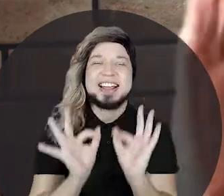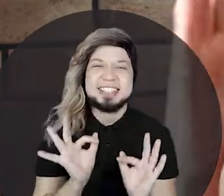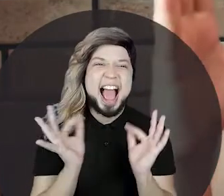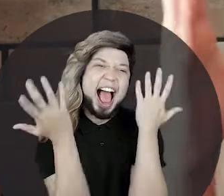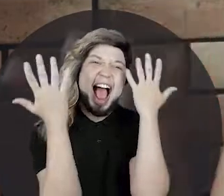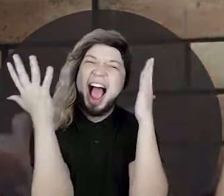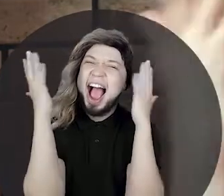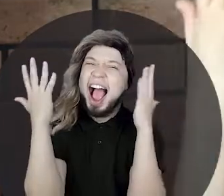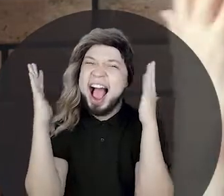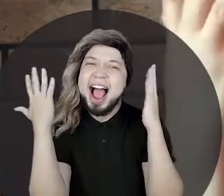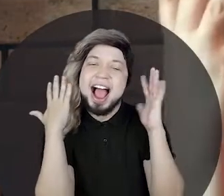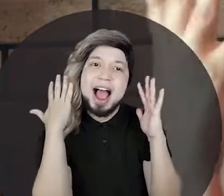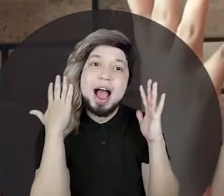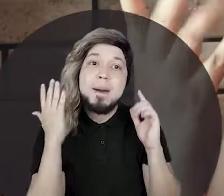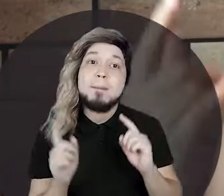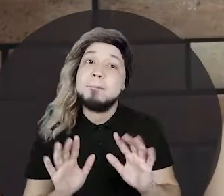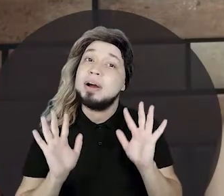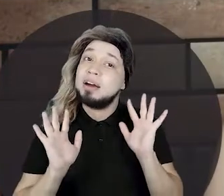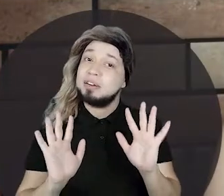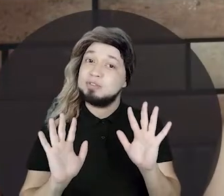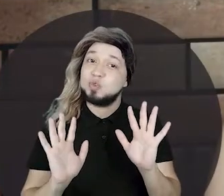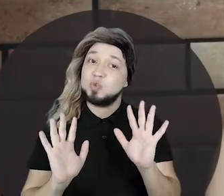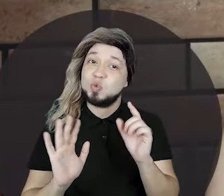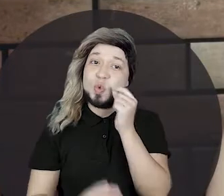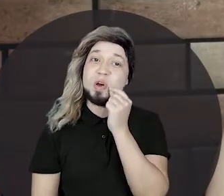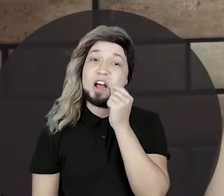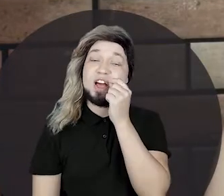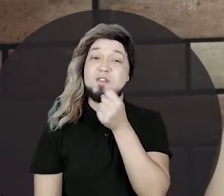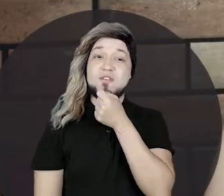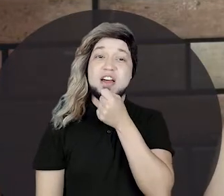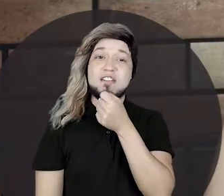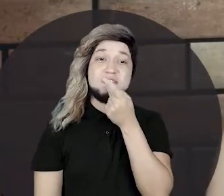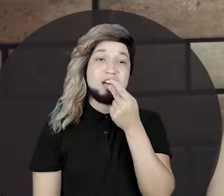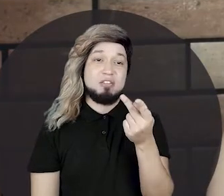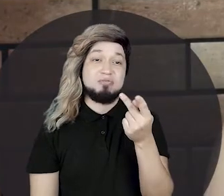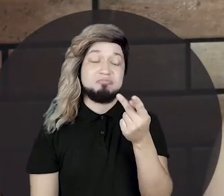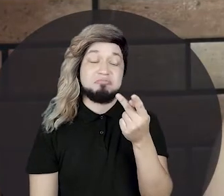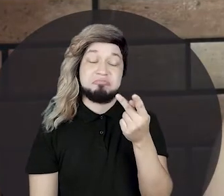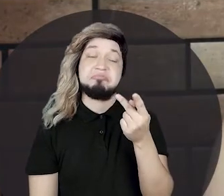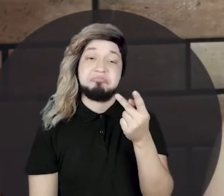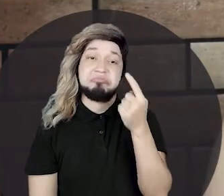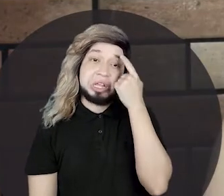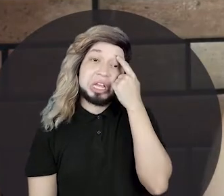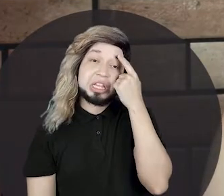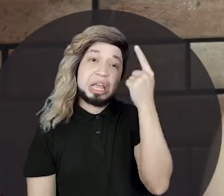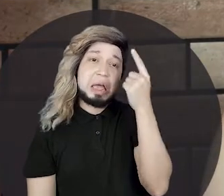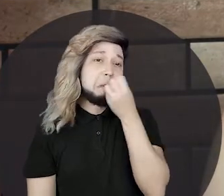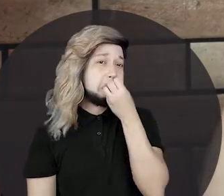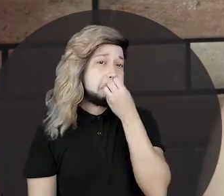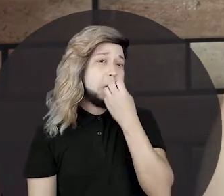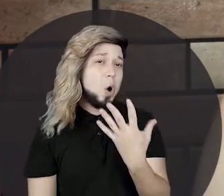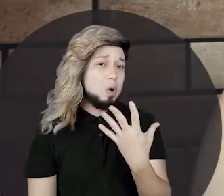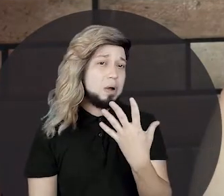comemorando aquela ideia maravilhosa. Até que o ancião se levantou e disse, é, a ideia